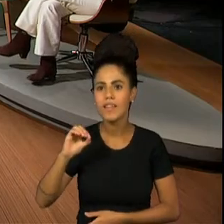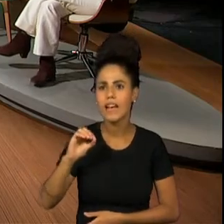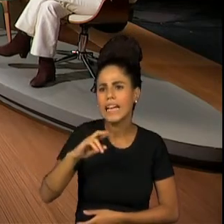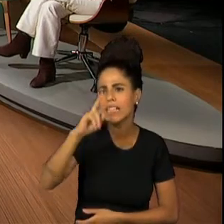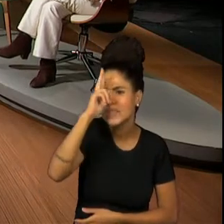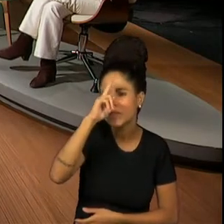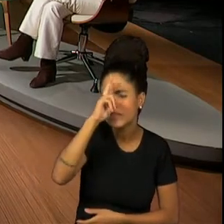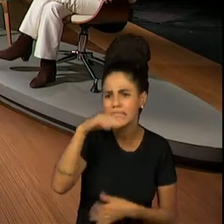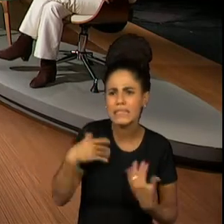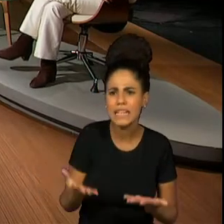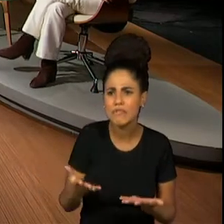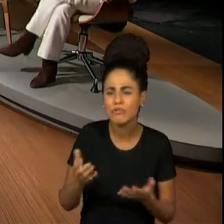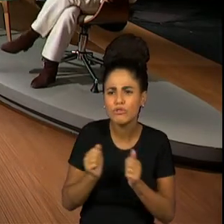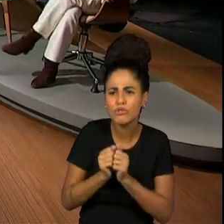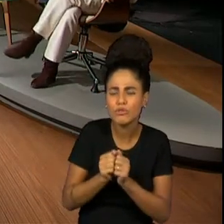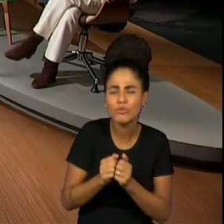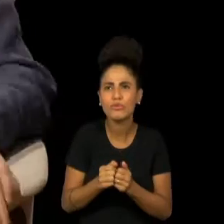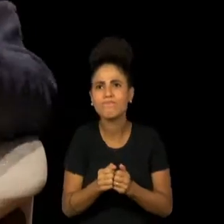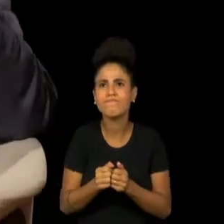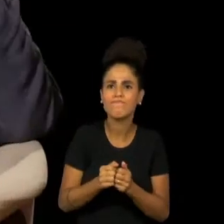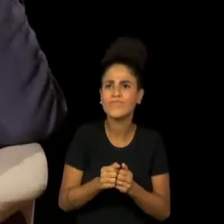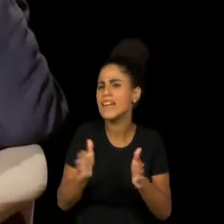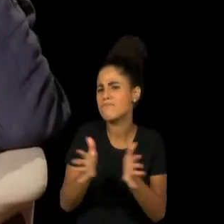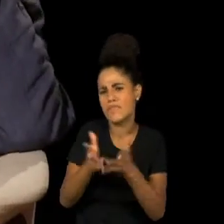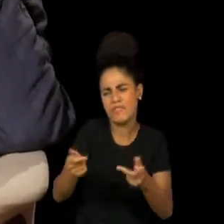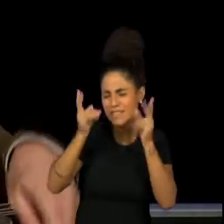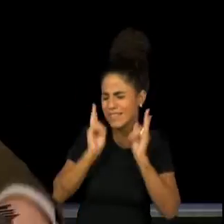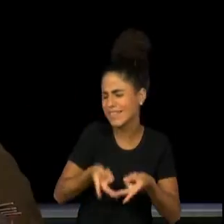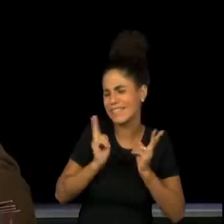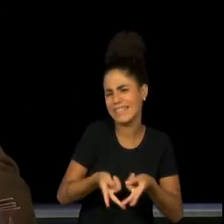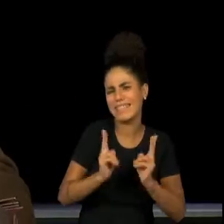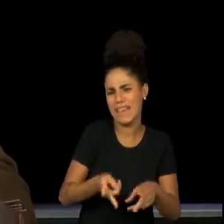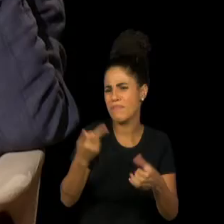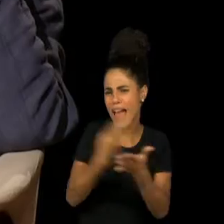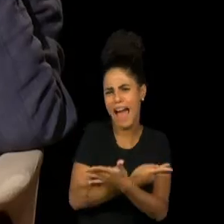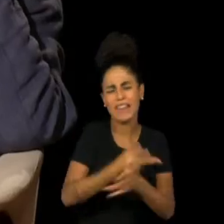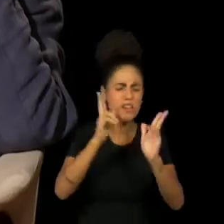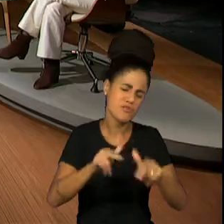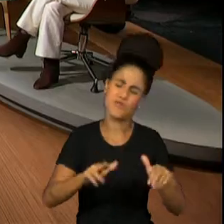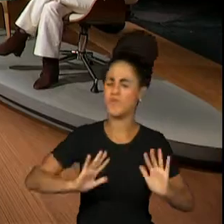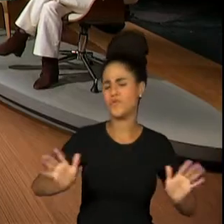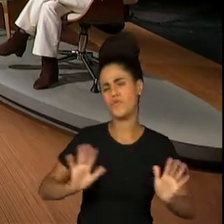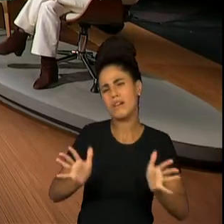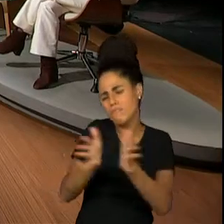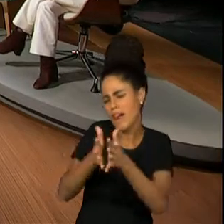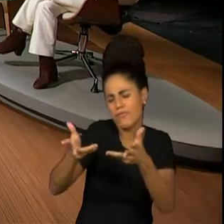ter falado alguma coisa para ela, porque ele era maravilhoso sempre. Ele deve lembrar. Ele deve lembrar.